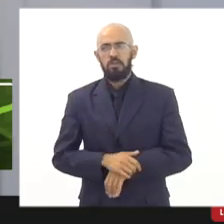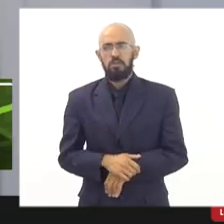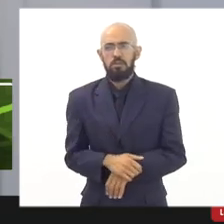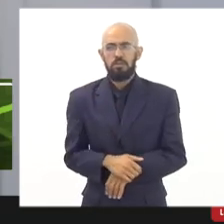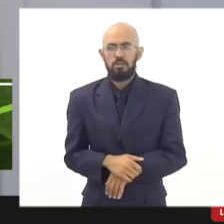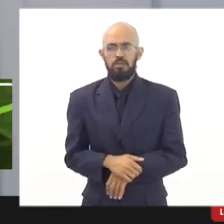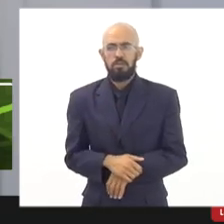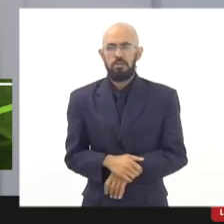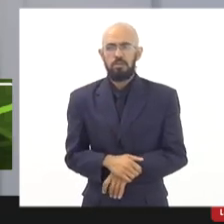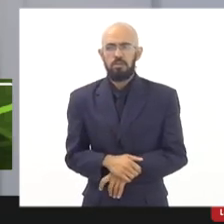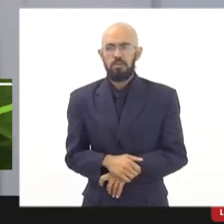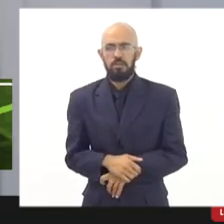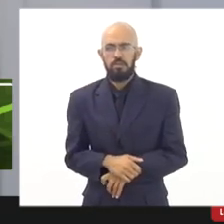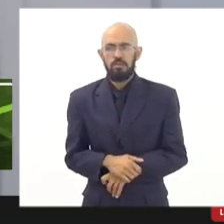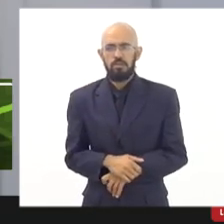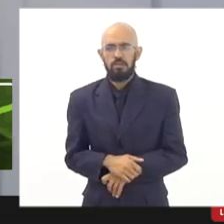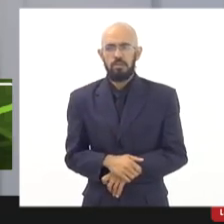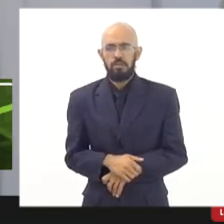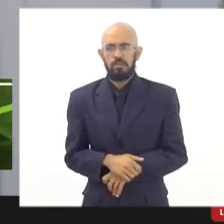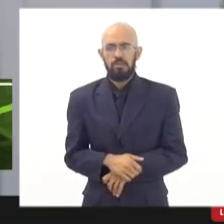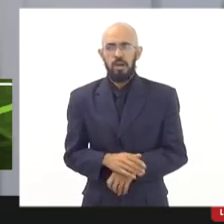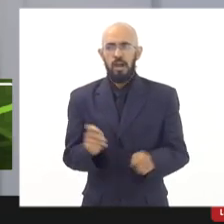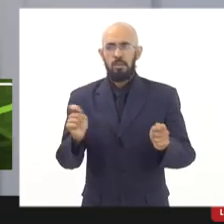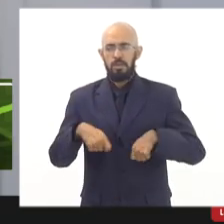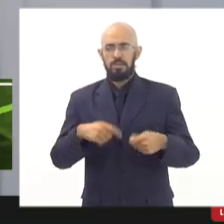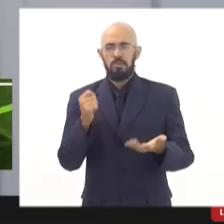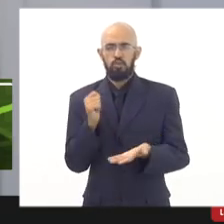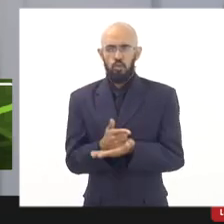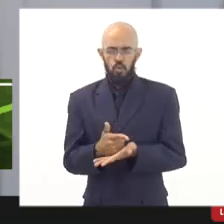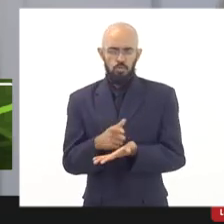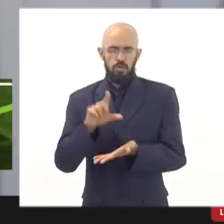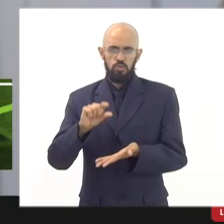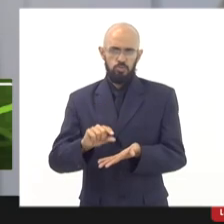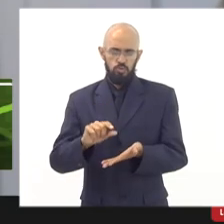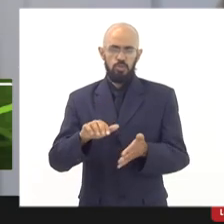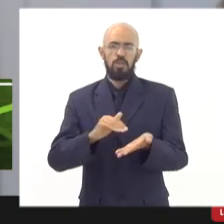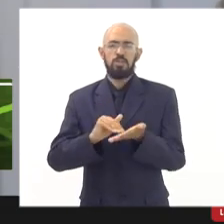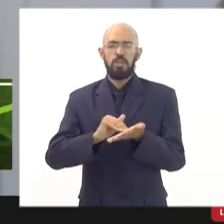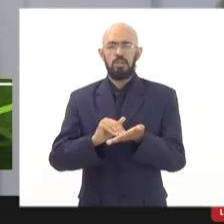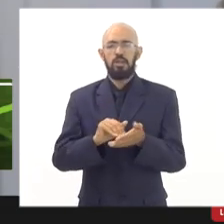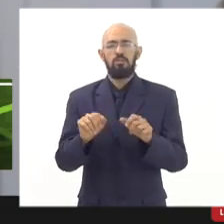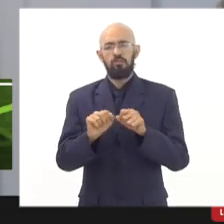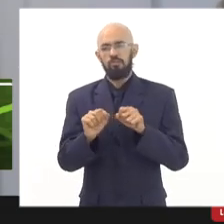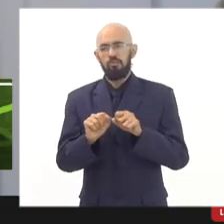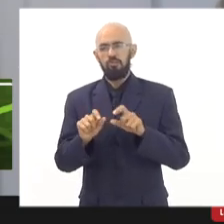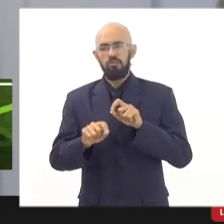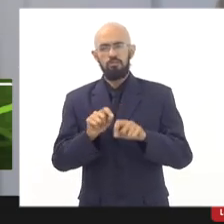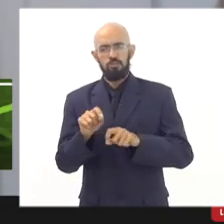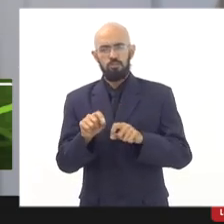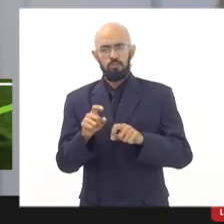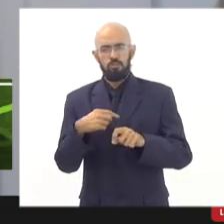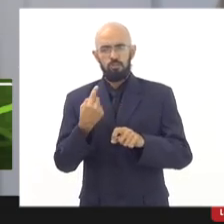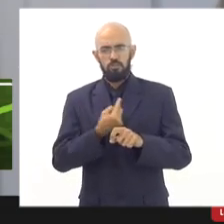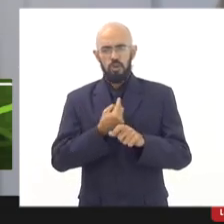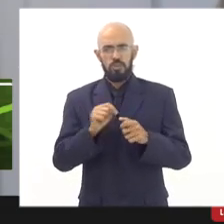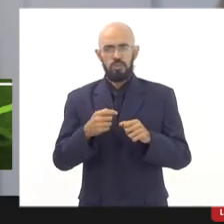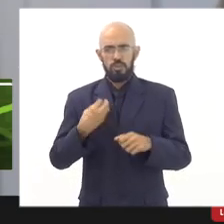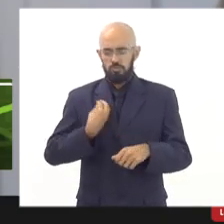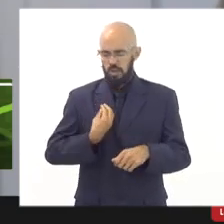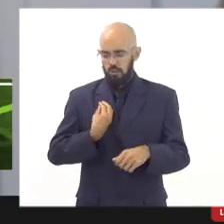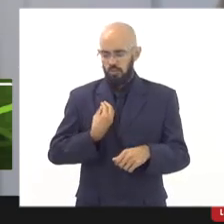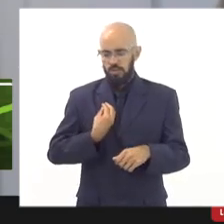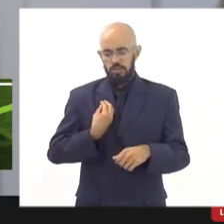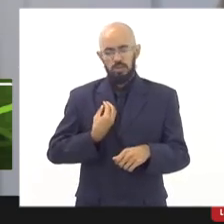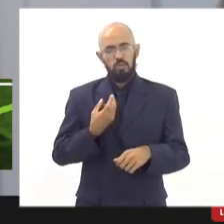escolheu, na verdade. O que a Secretaria fez? O que a Secretaria está fazendo? nós estamos atualizando o valor